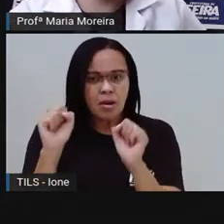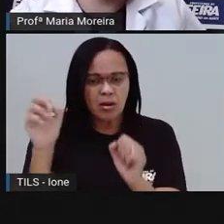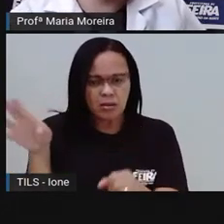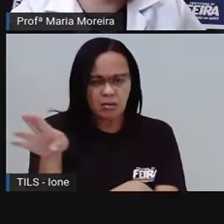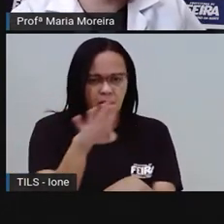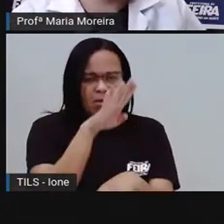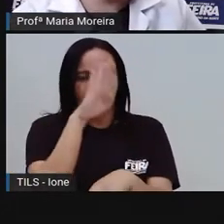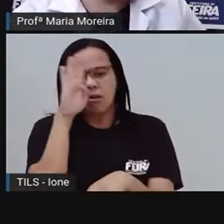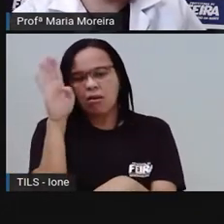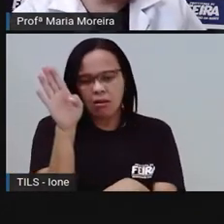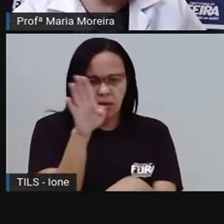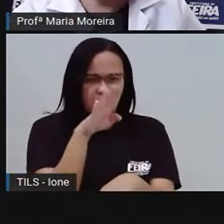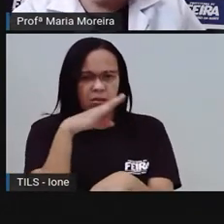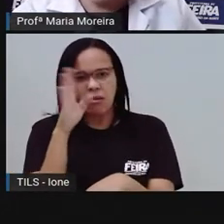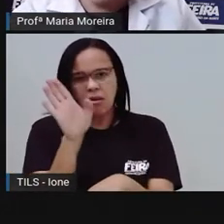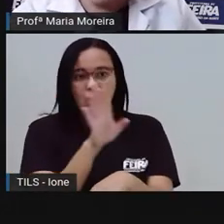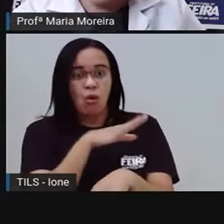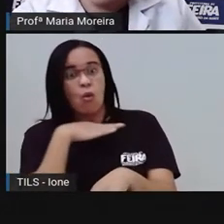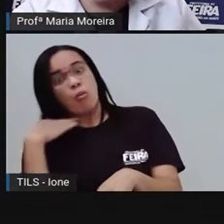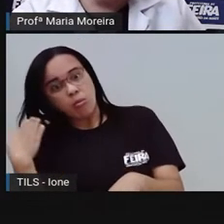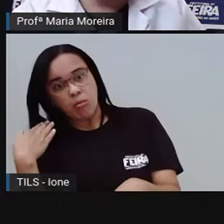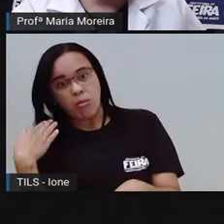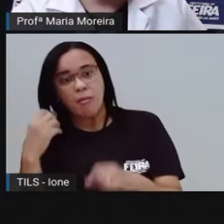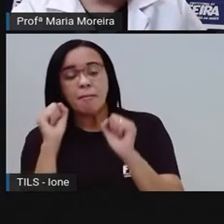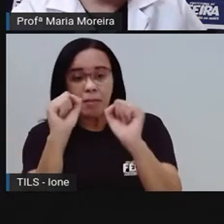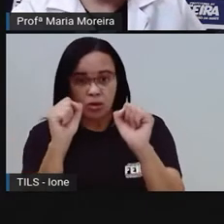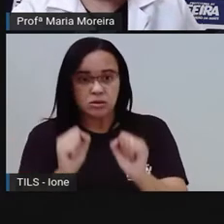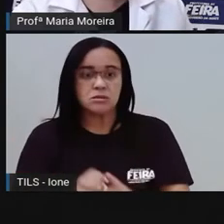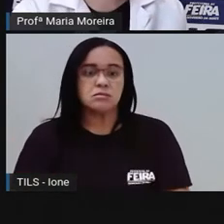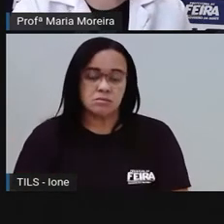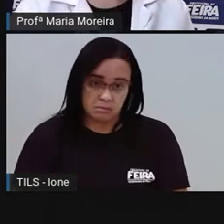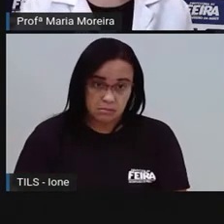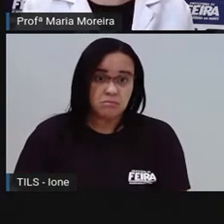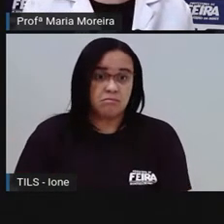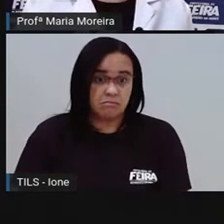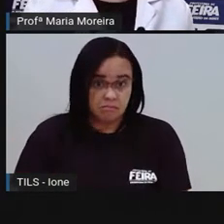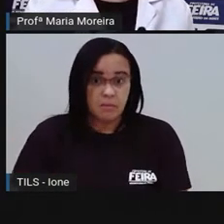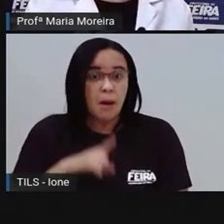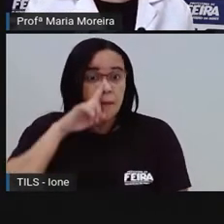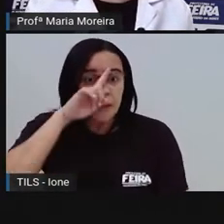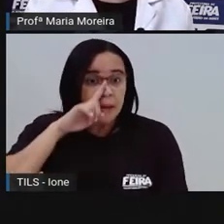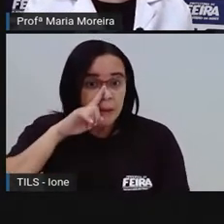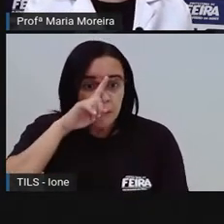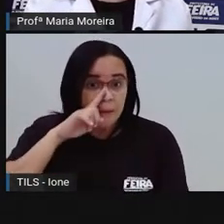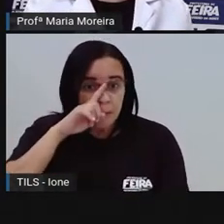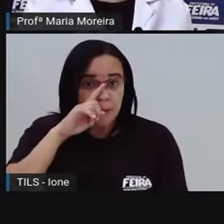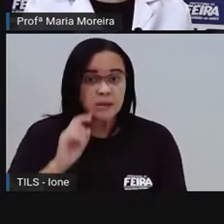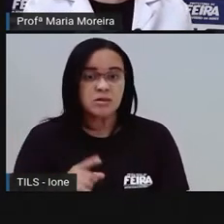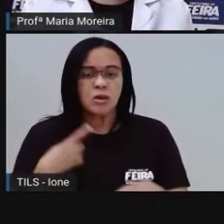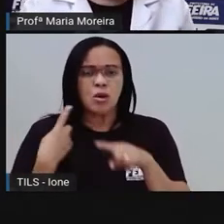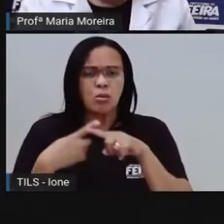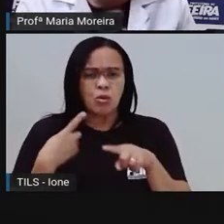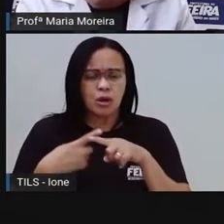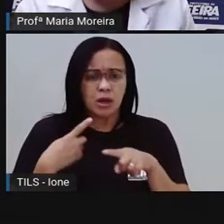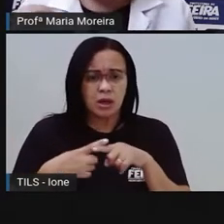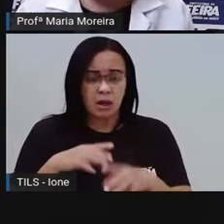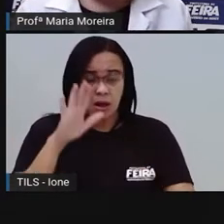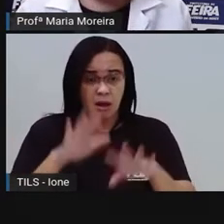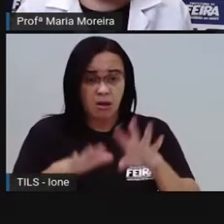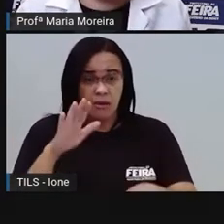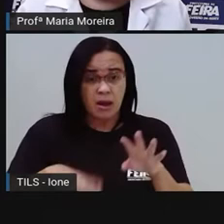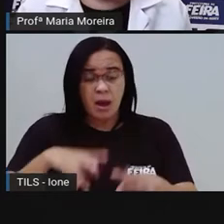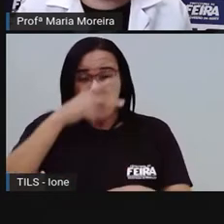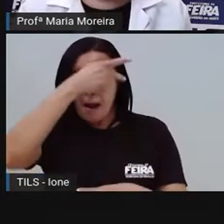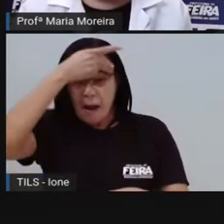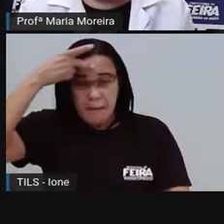e pode chegar até a morte, tá? Bom, aspirar monóxido de carbono causa tontura, ou seja, aquela fumacinha